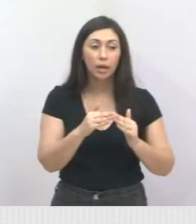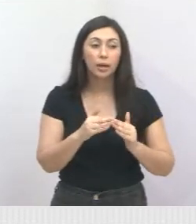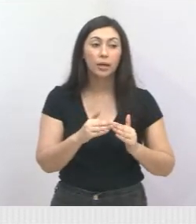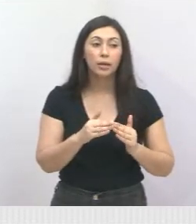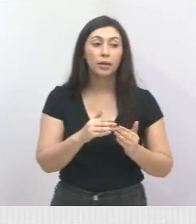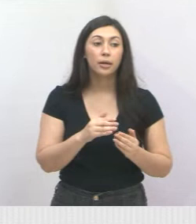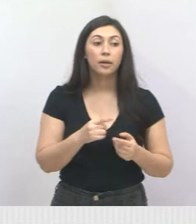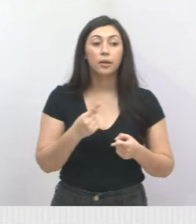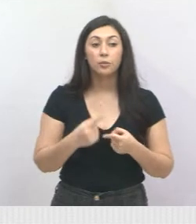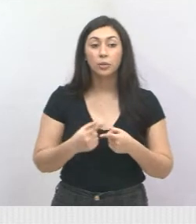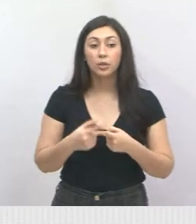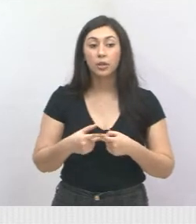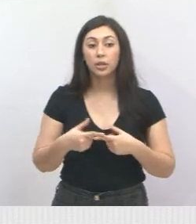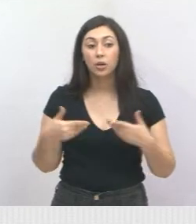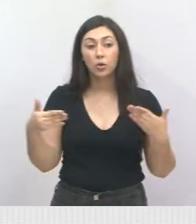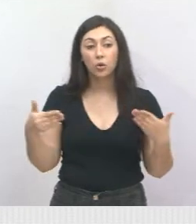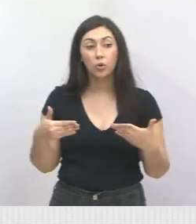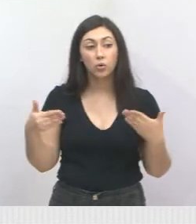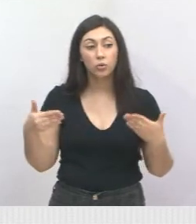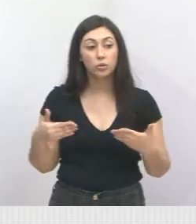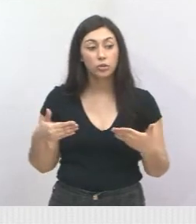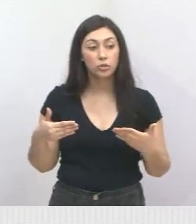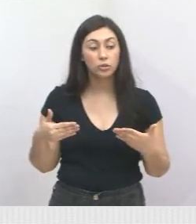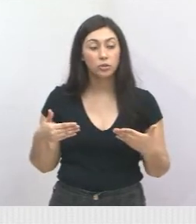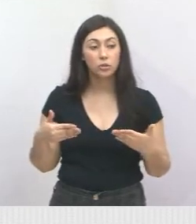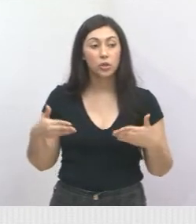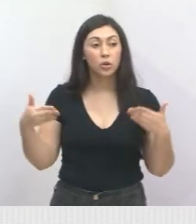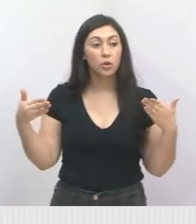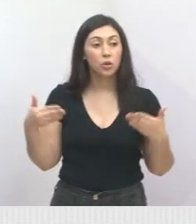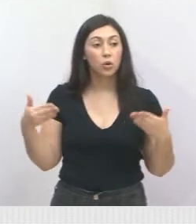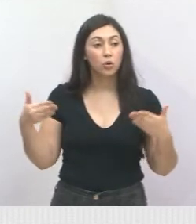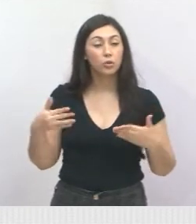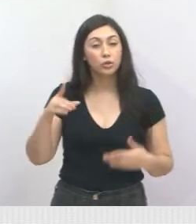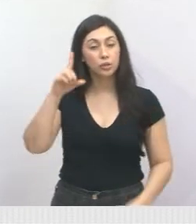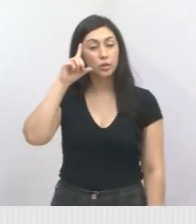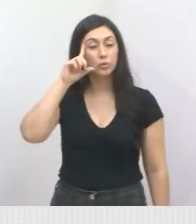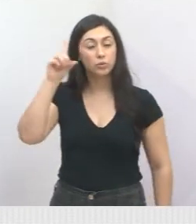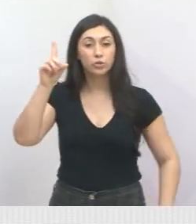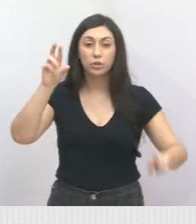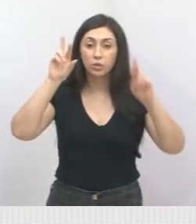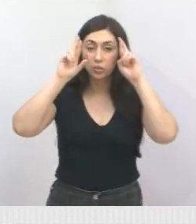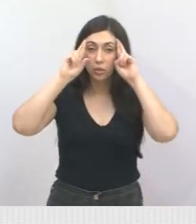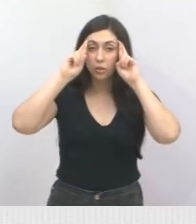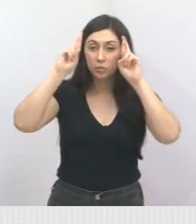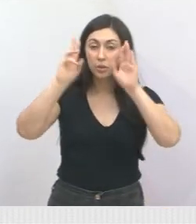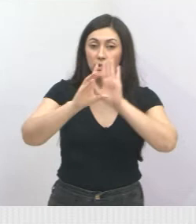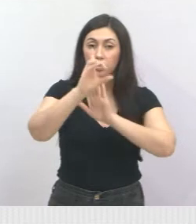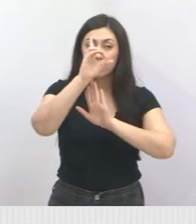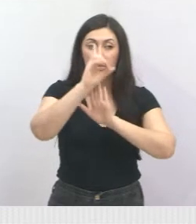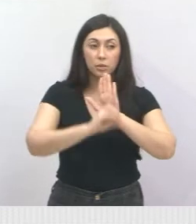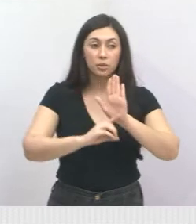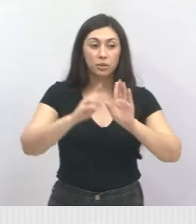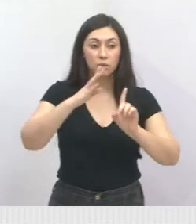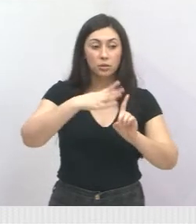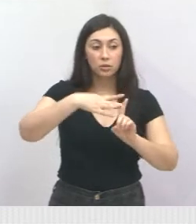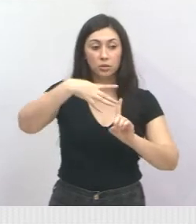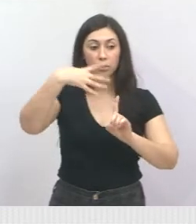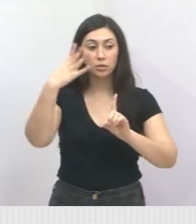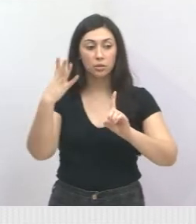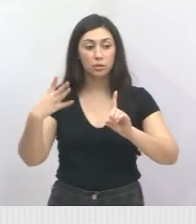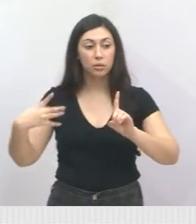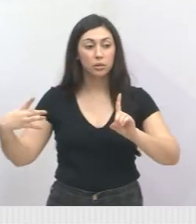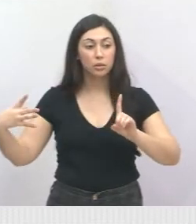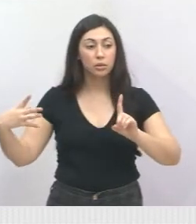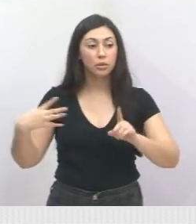companheiro é porque hoje, aliás, hoje é o dia, né? de respeito aos direitos das pessoas LGBTQI